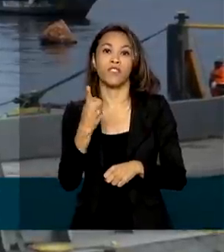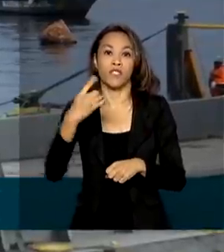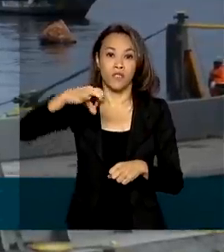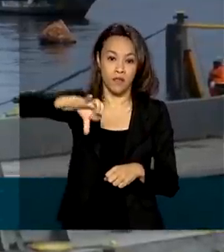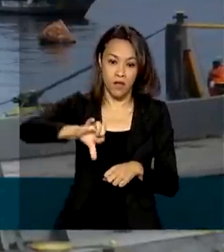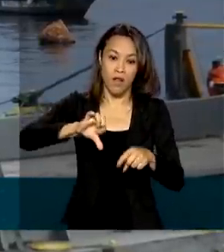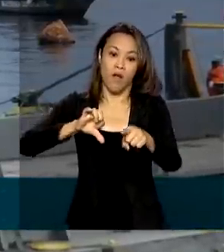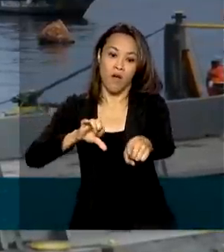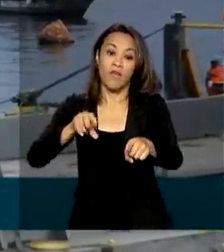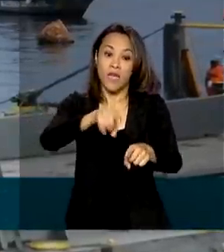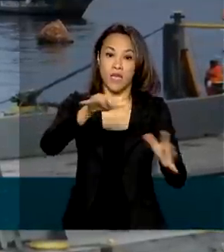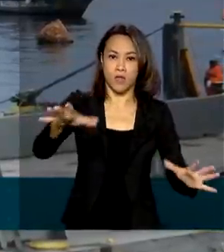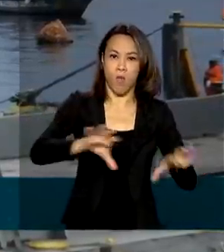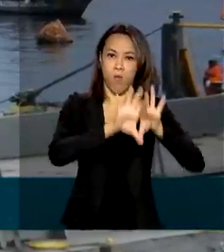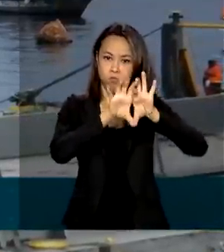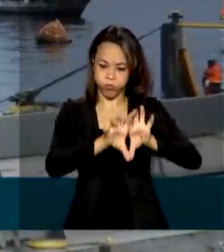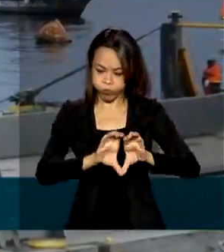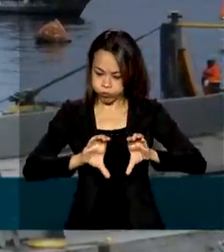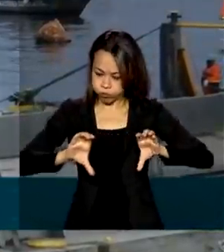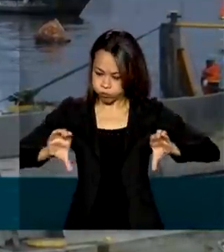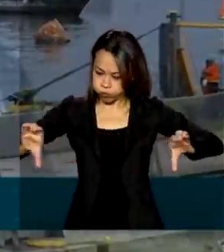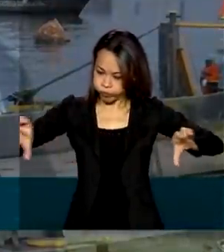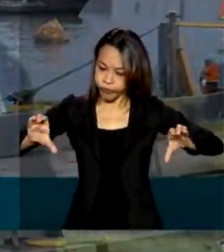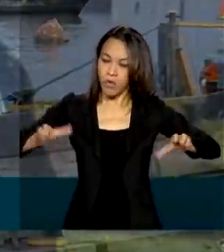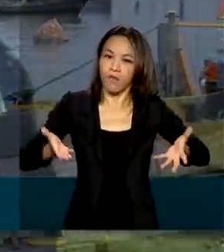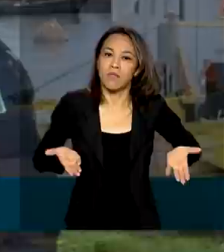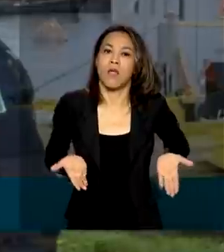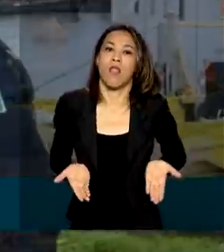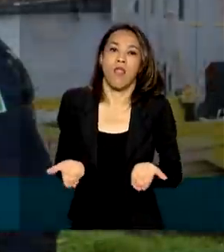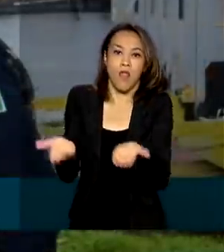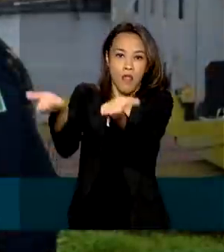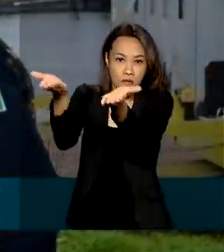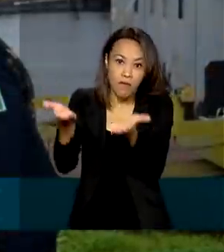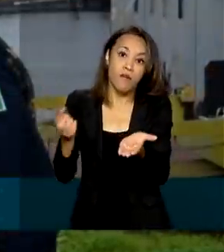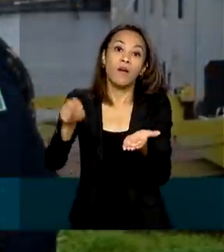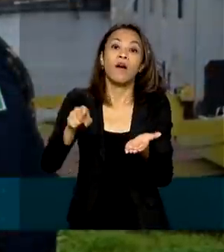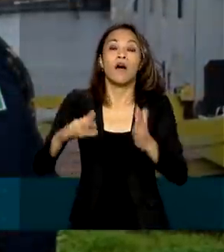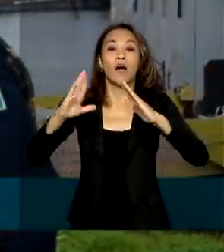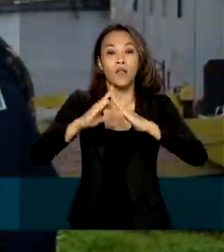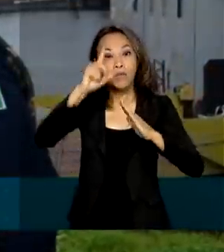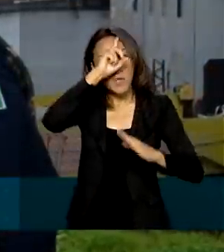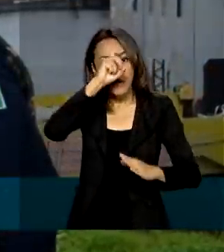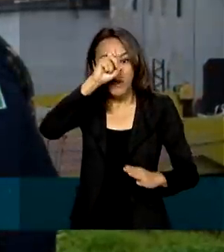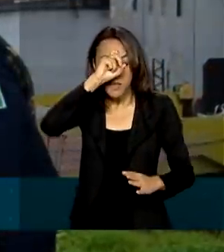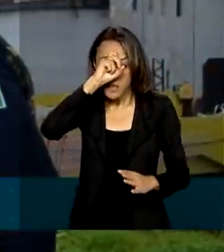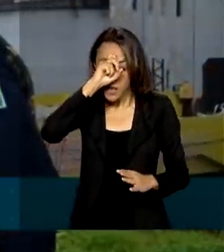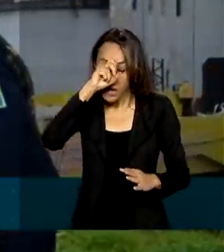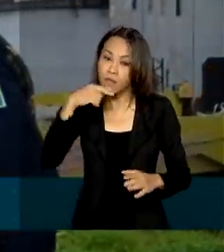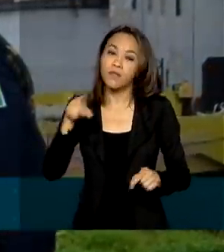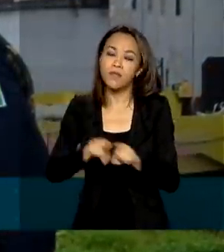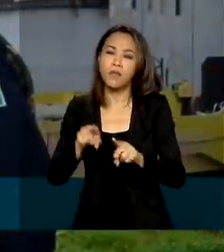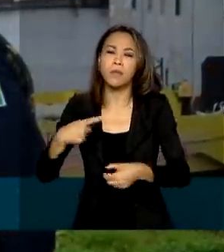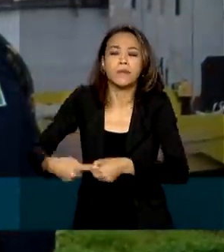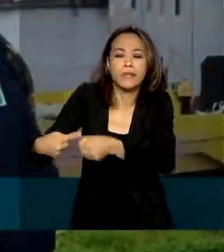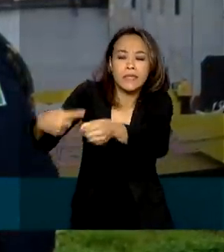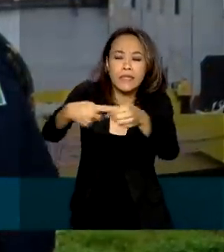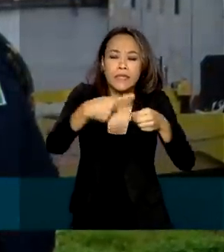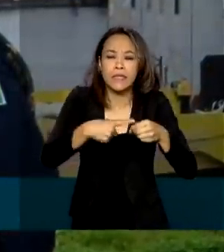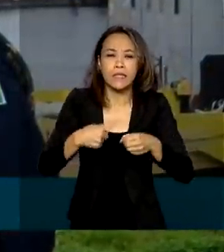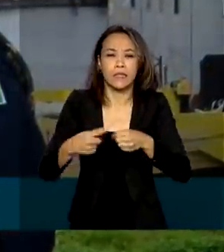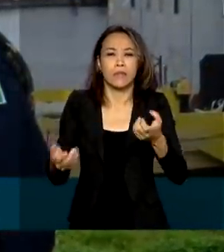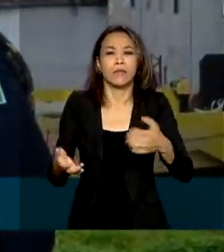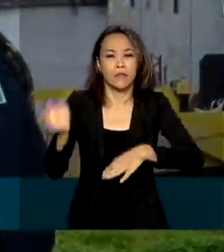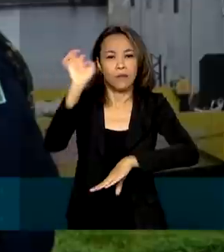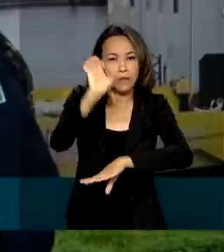menores para então ser transportado até os hospitais da capital e unidades de saúde do interior do Amazonas. E durante